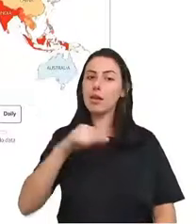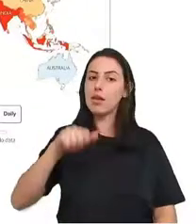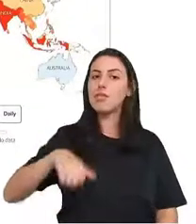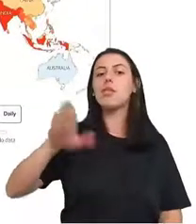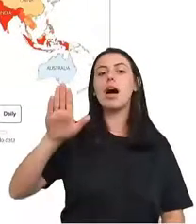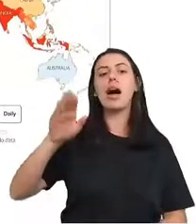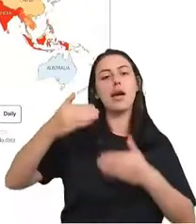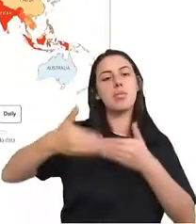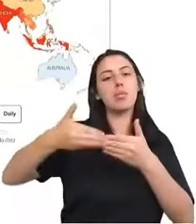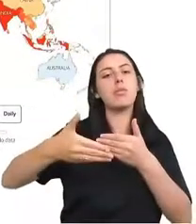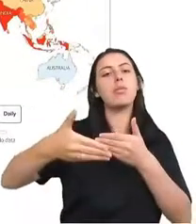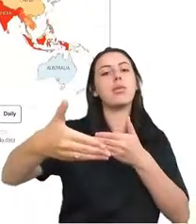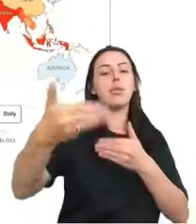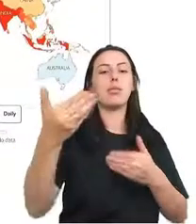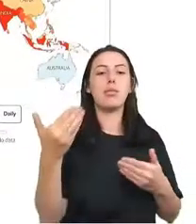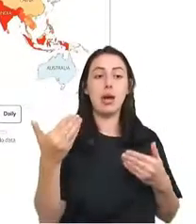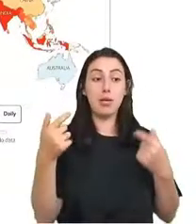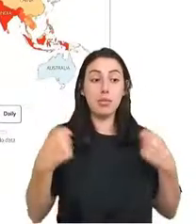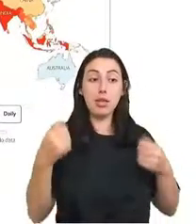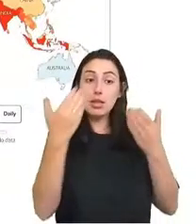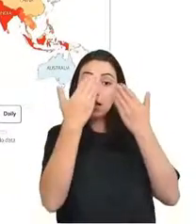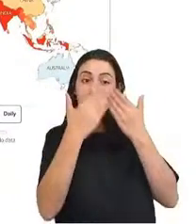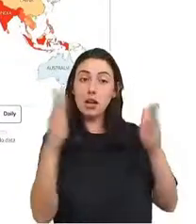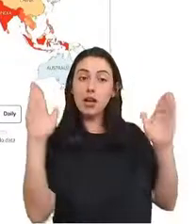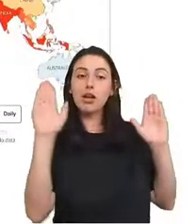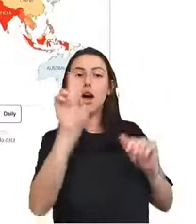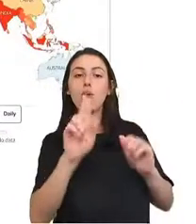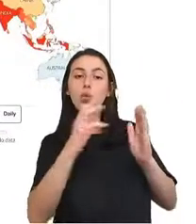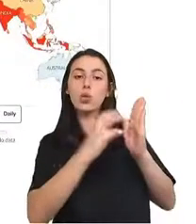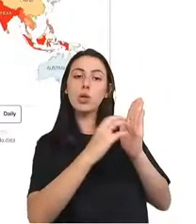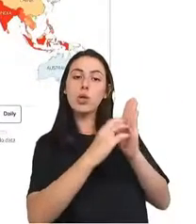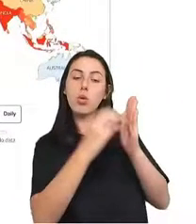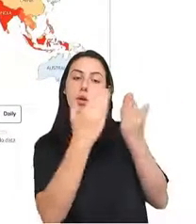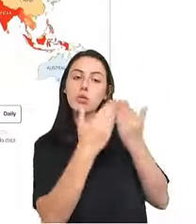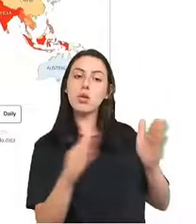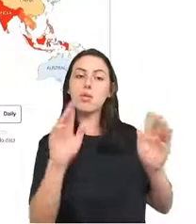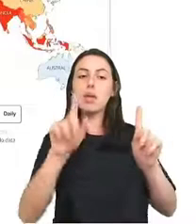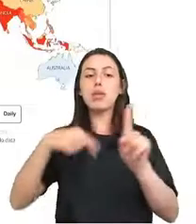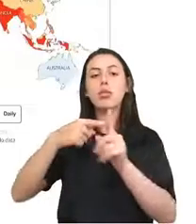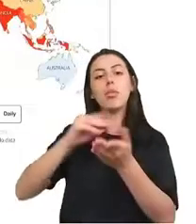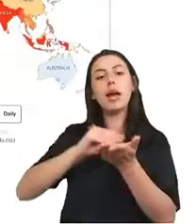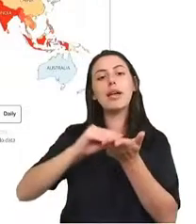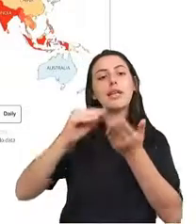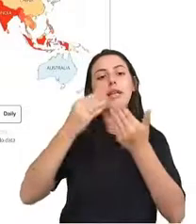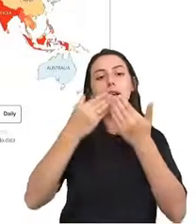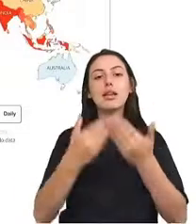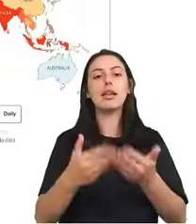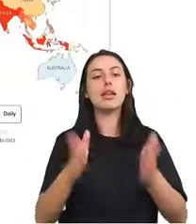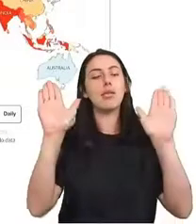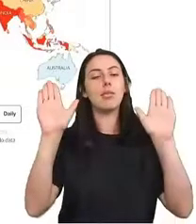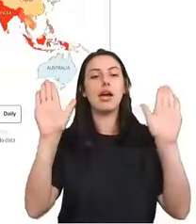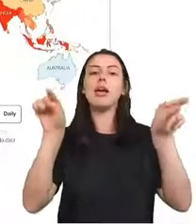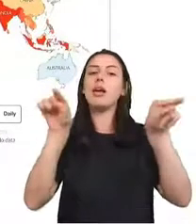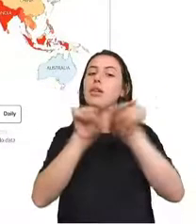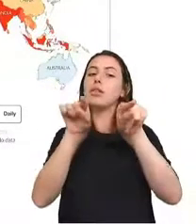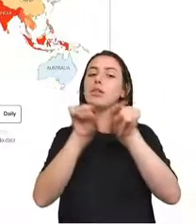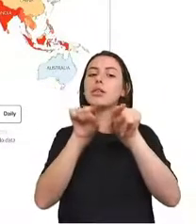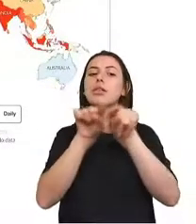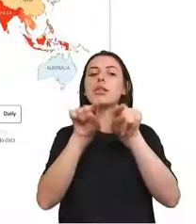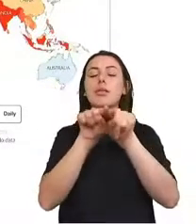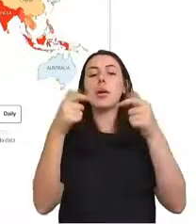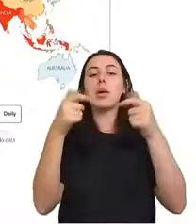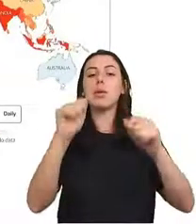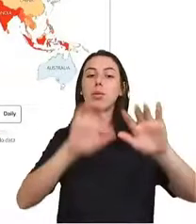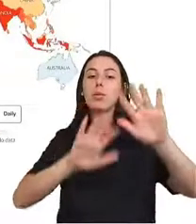transparentes com códigos abertos e dados abertos e explicitar a incerteza. E devemos ser cuidadosos e